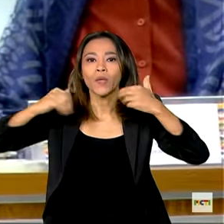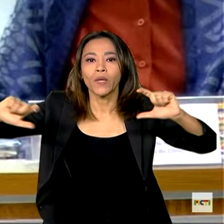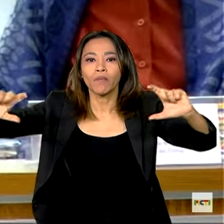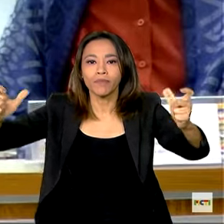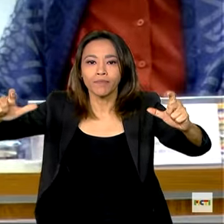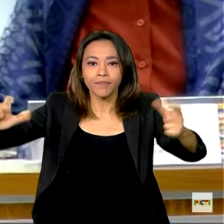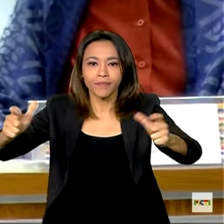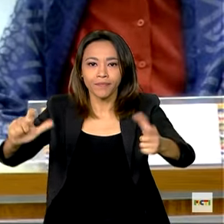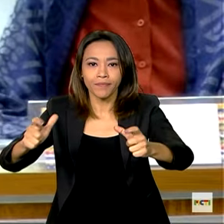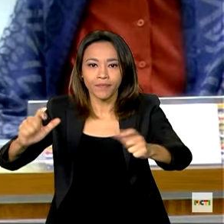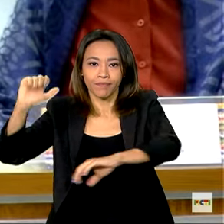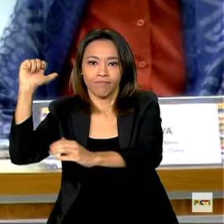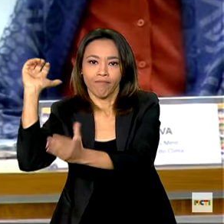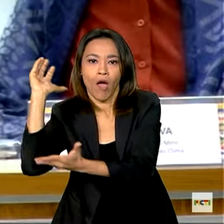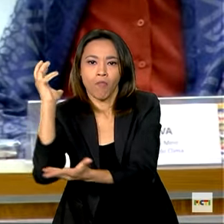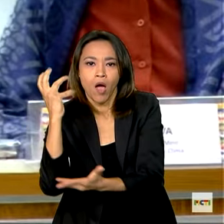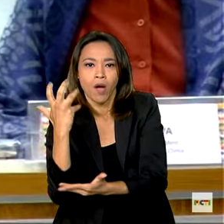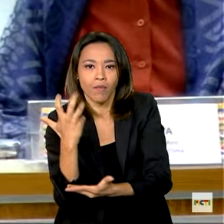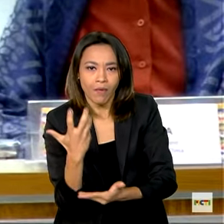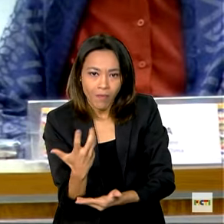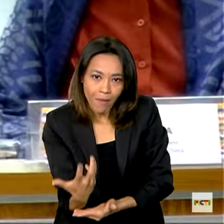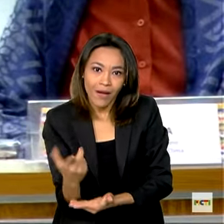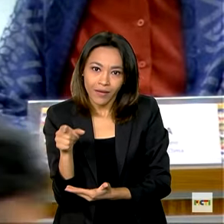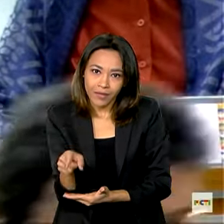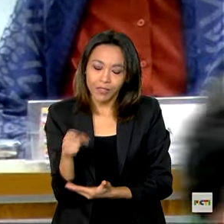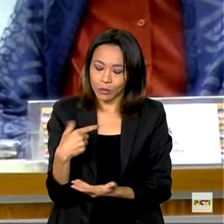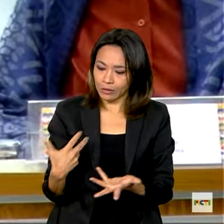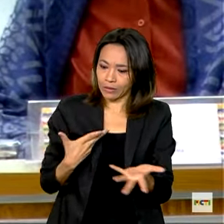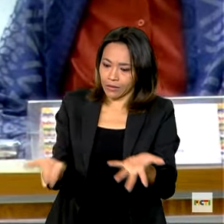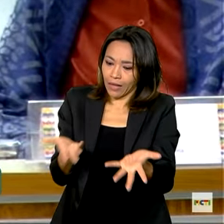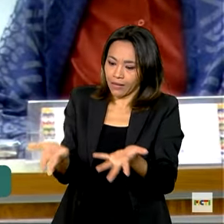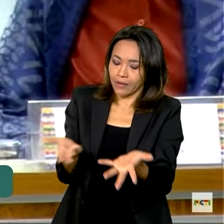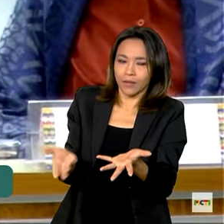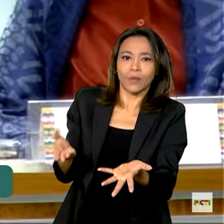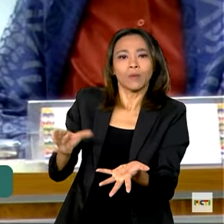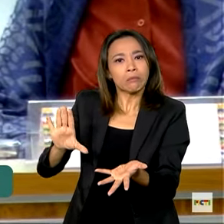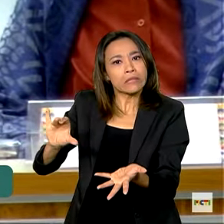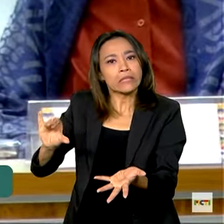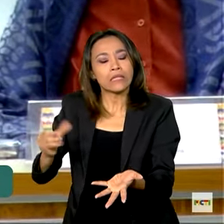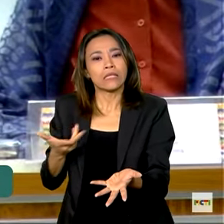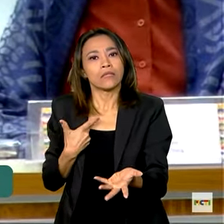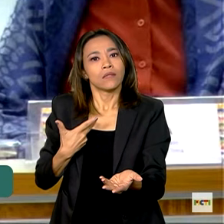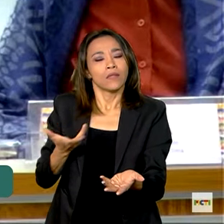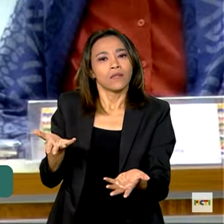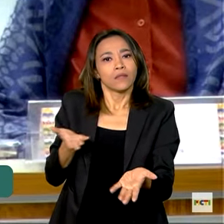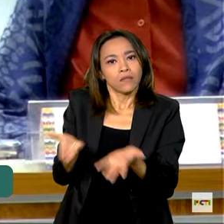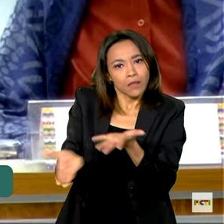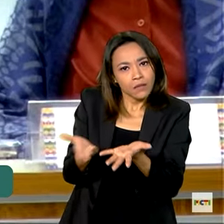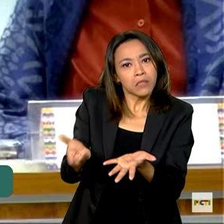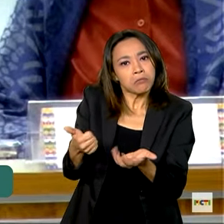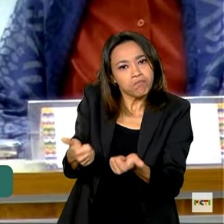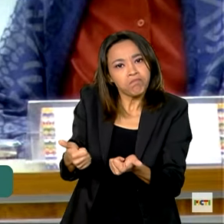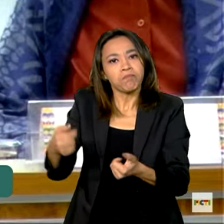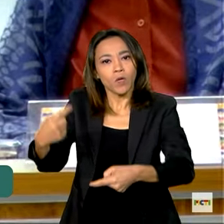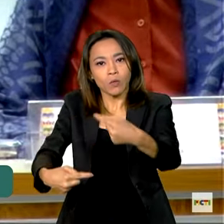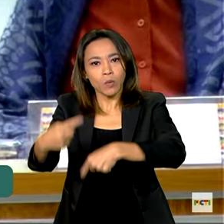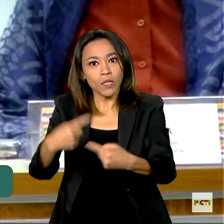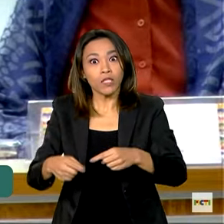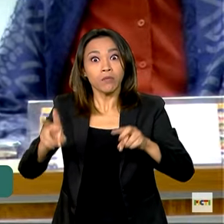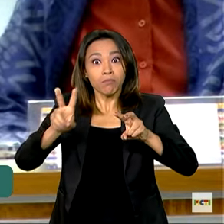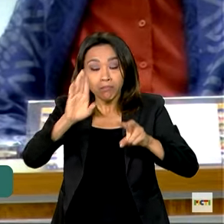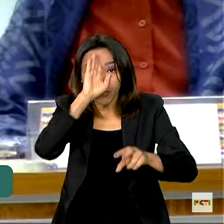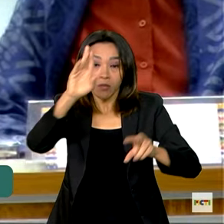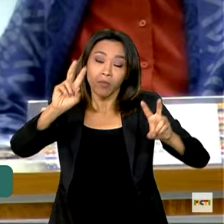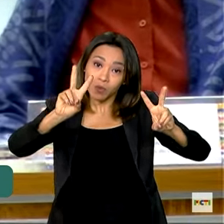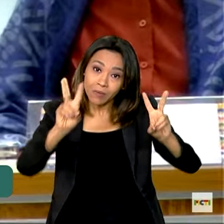reflete a forma como lidamos com a ciência, com as políticas públicas, especificamente com a questão ambiental neste